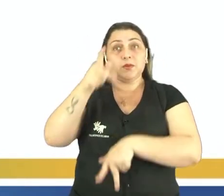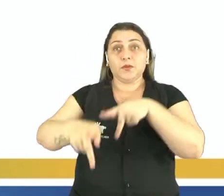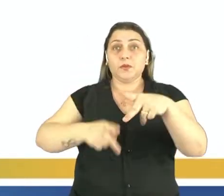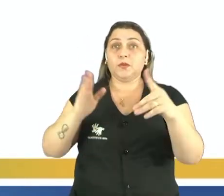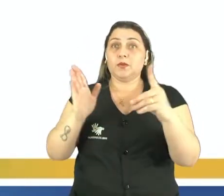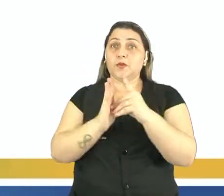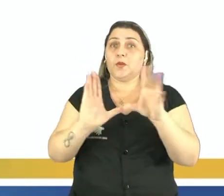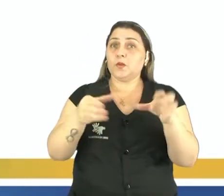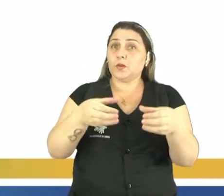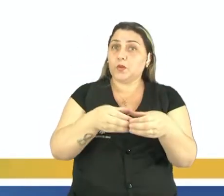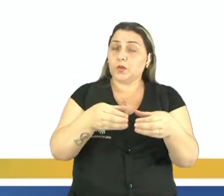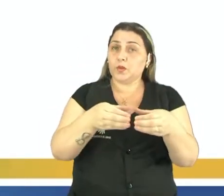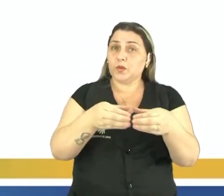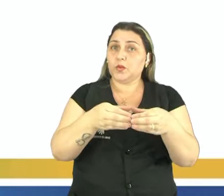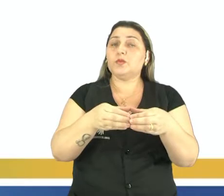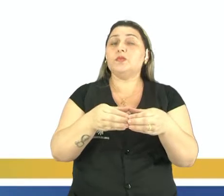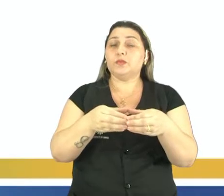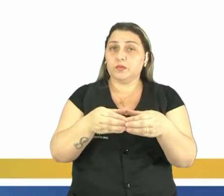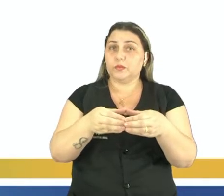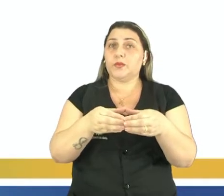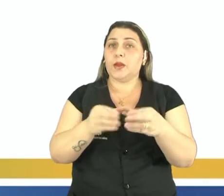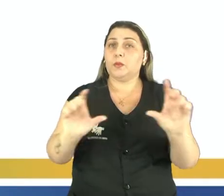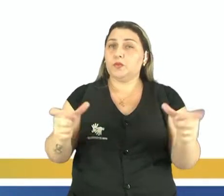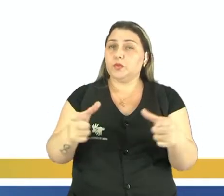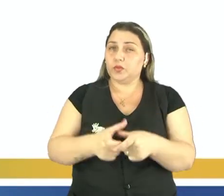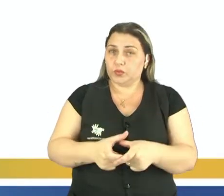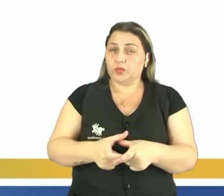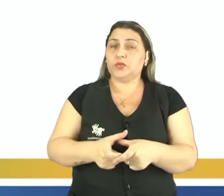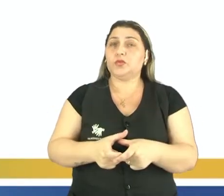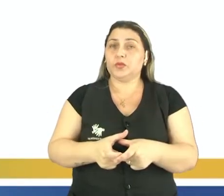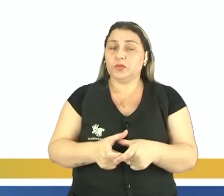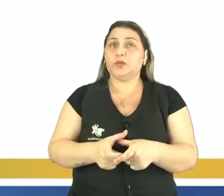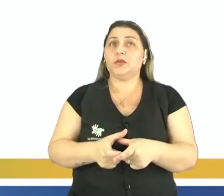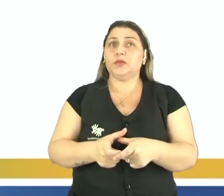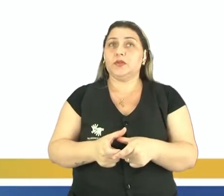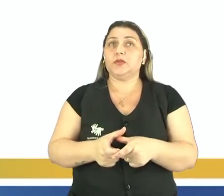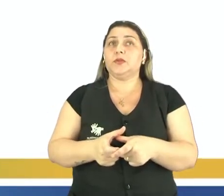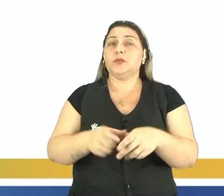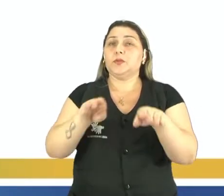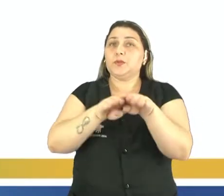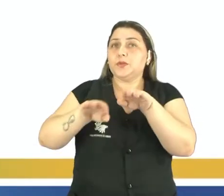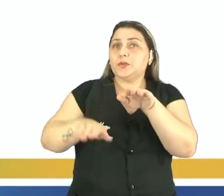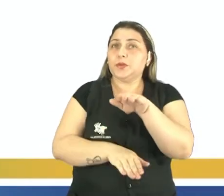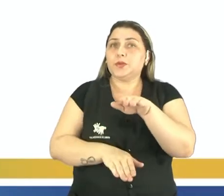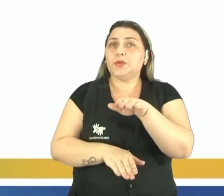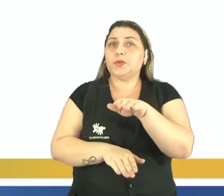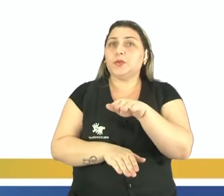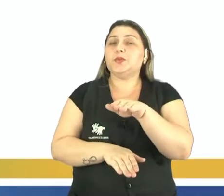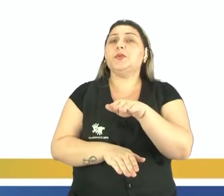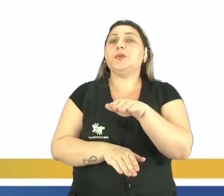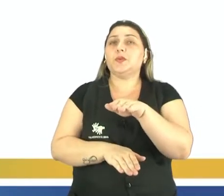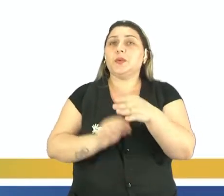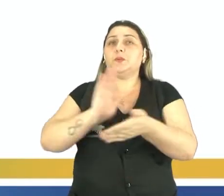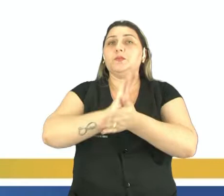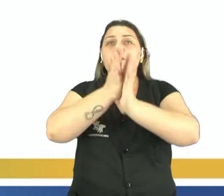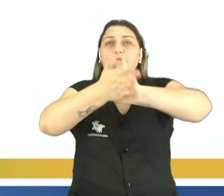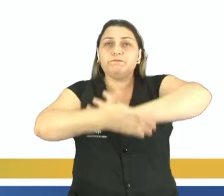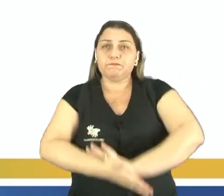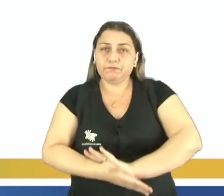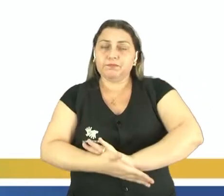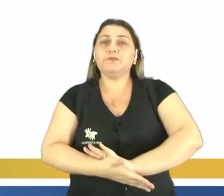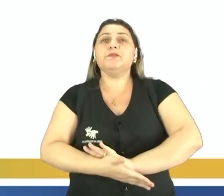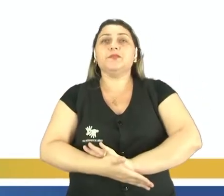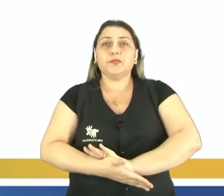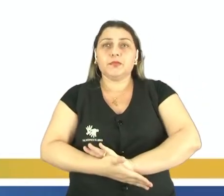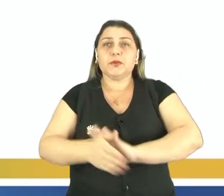e outros grupos considerados por muitos como minoritários têm sido inferiorizados, explorados e dizimados por aqueles